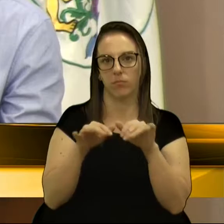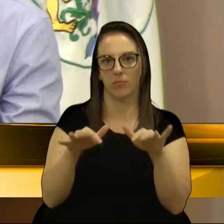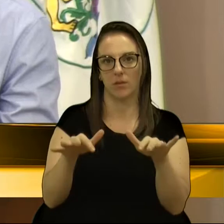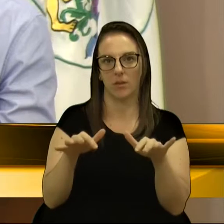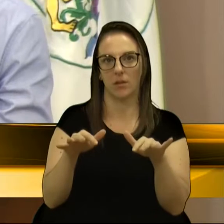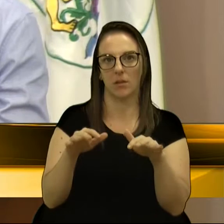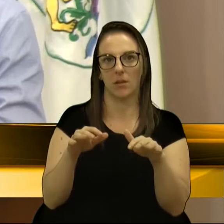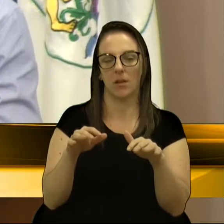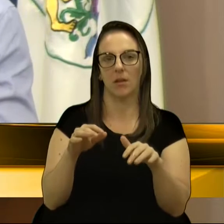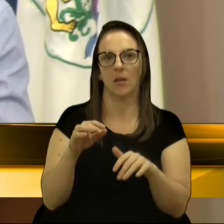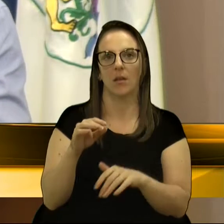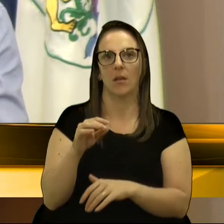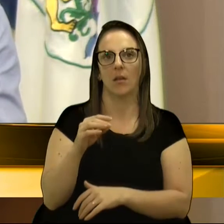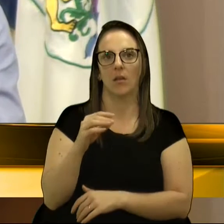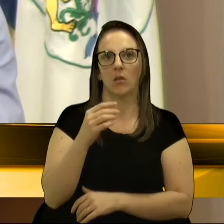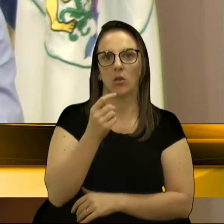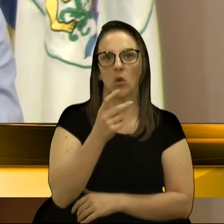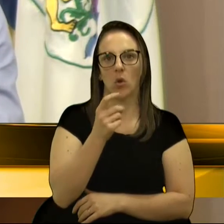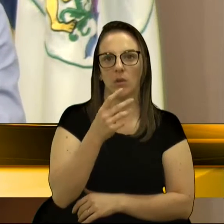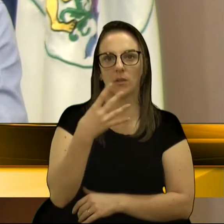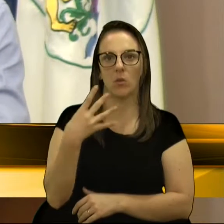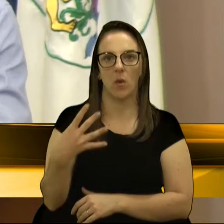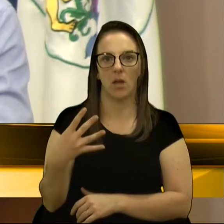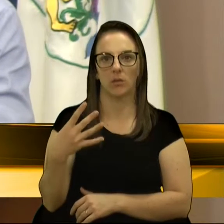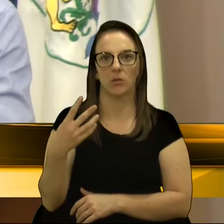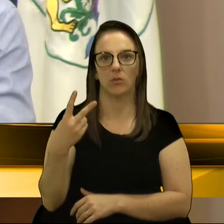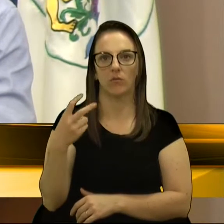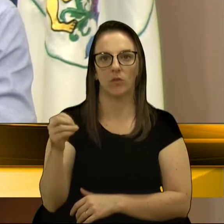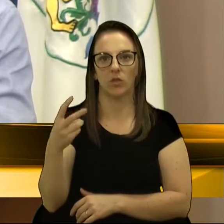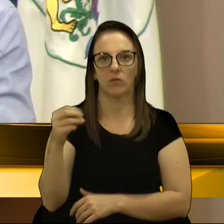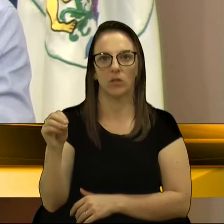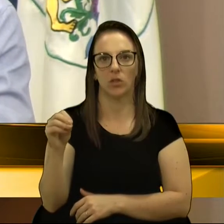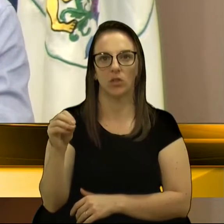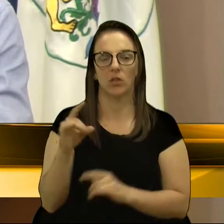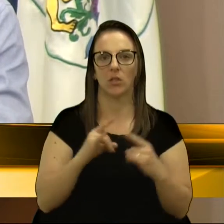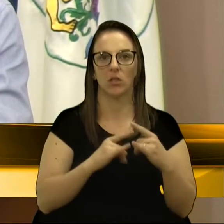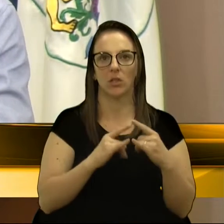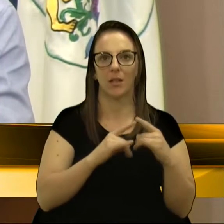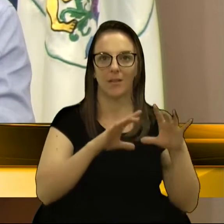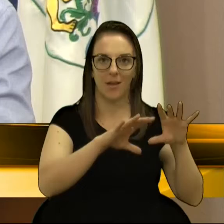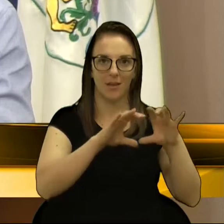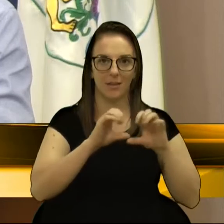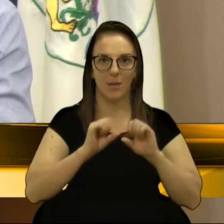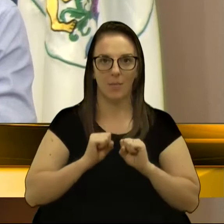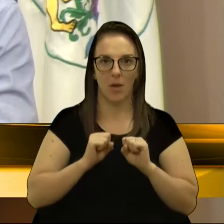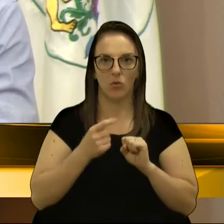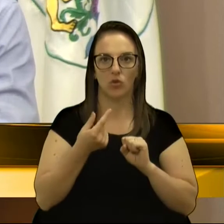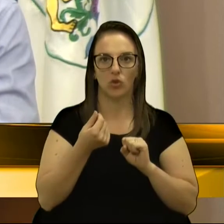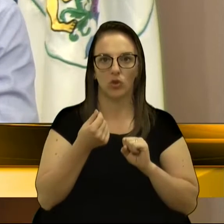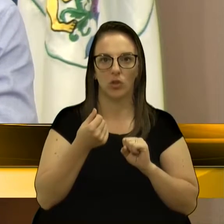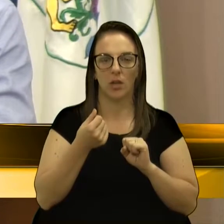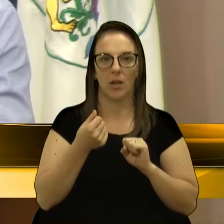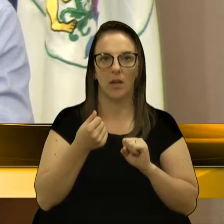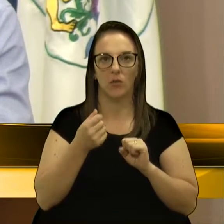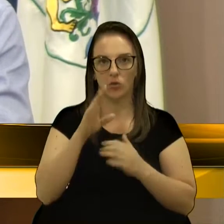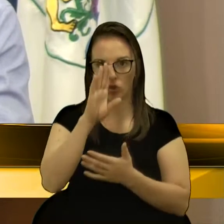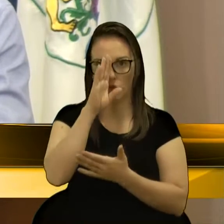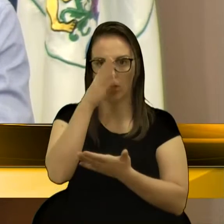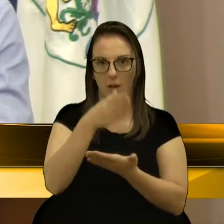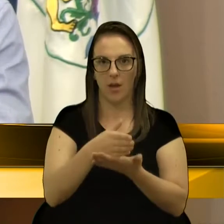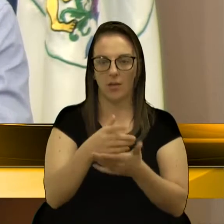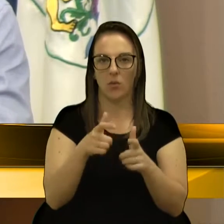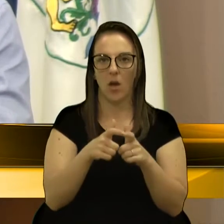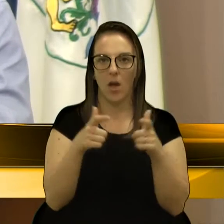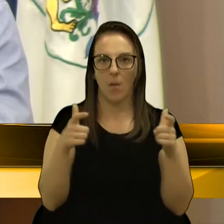14 de 4 de 2020, entidades que receberam recursos da União de forma direta para ajuda no aumento de